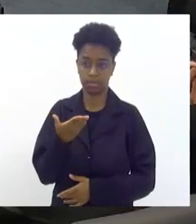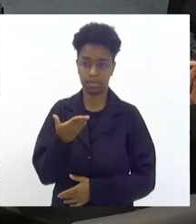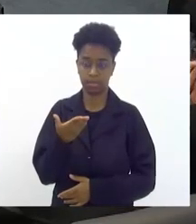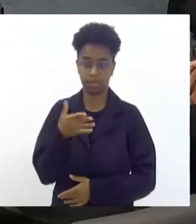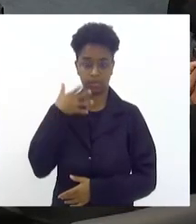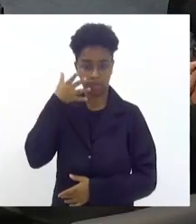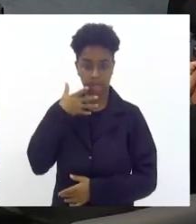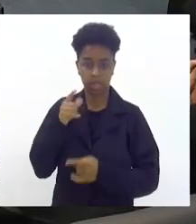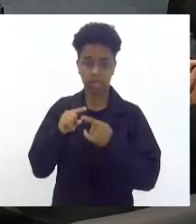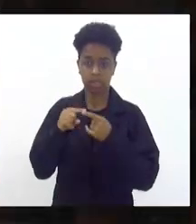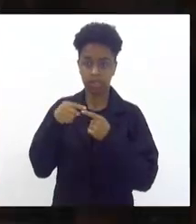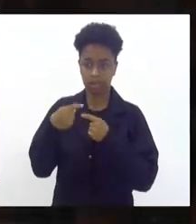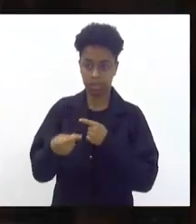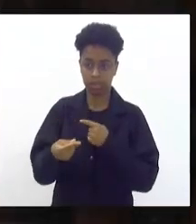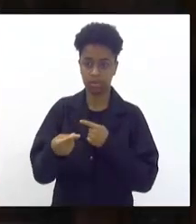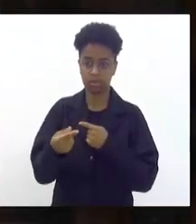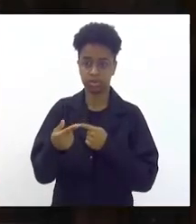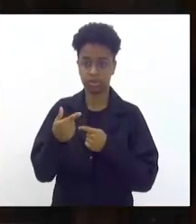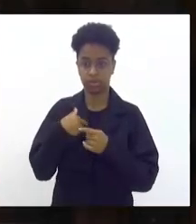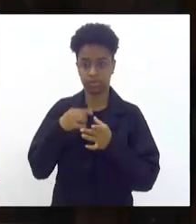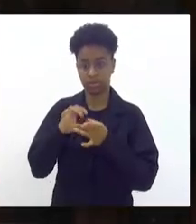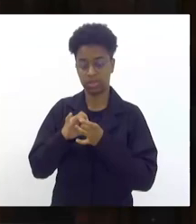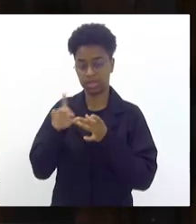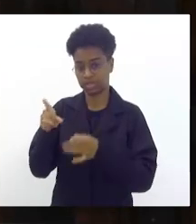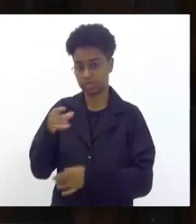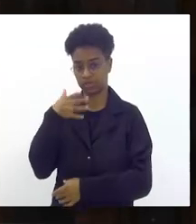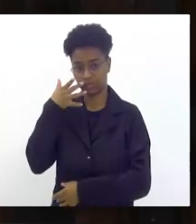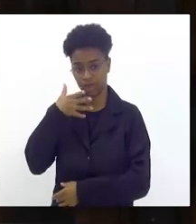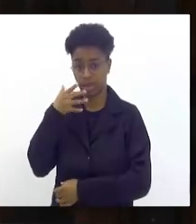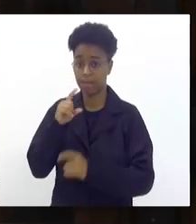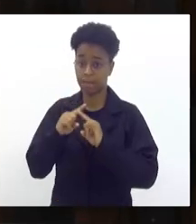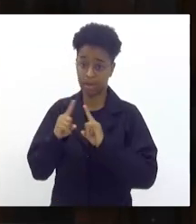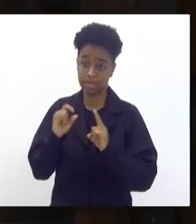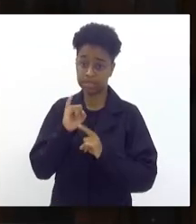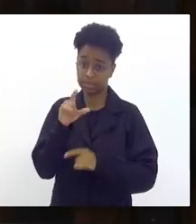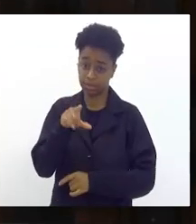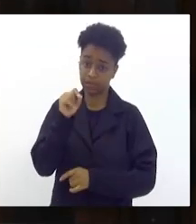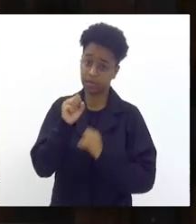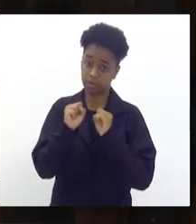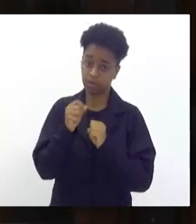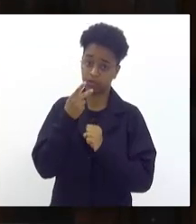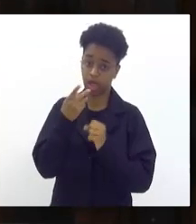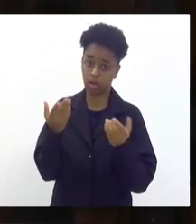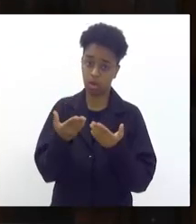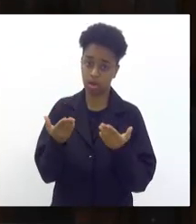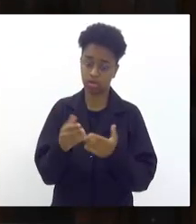falar e em seguida eu ia franquear a palavra para a senhora mas se a senhora preferir pode falar antes